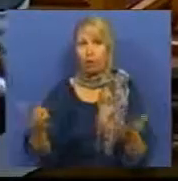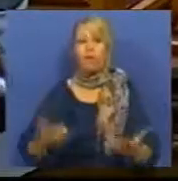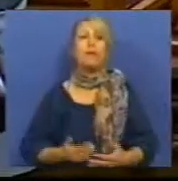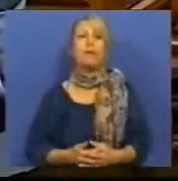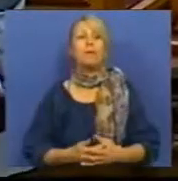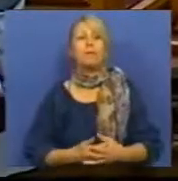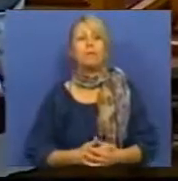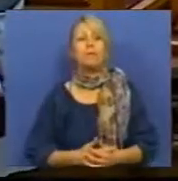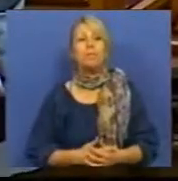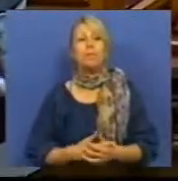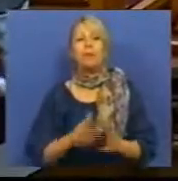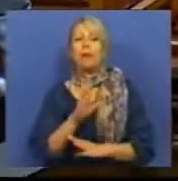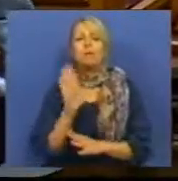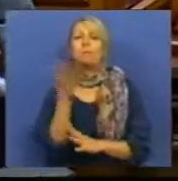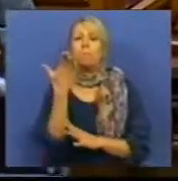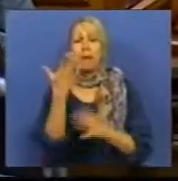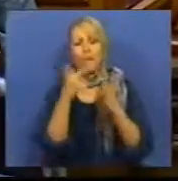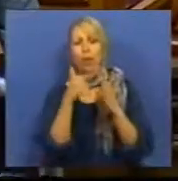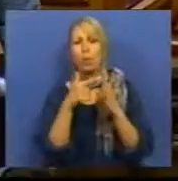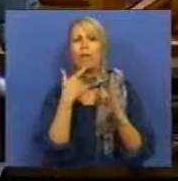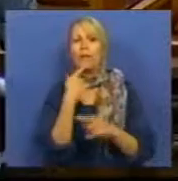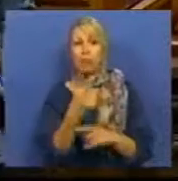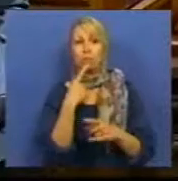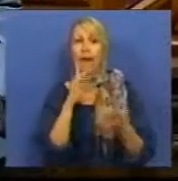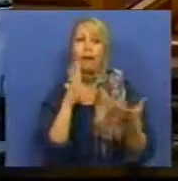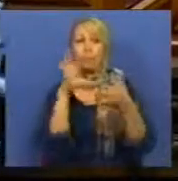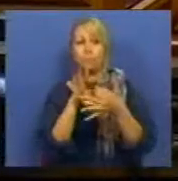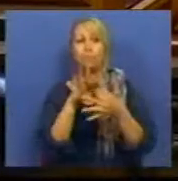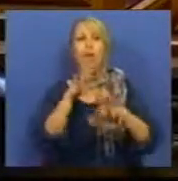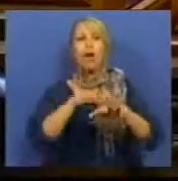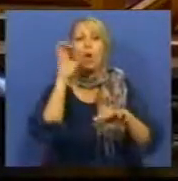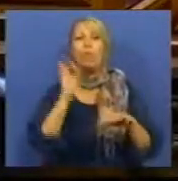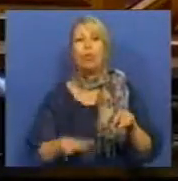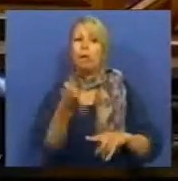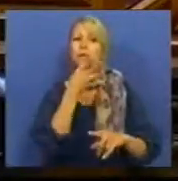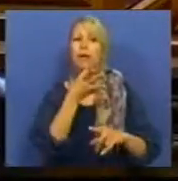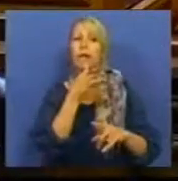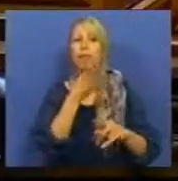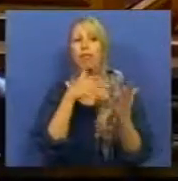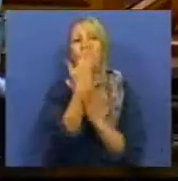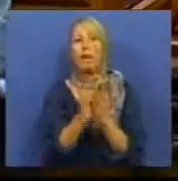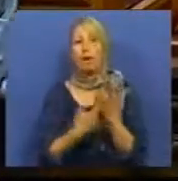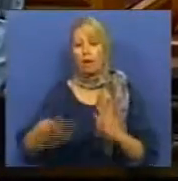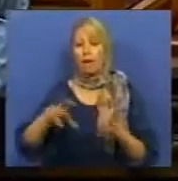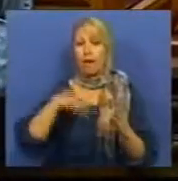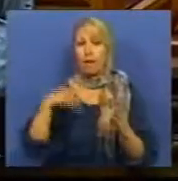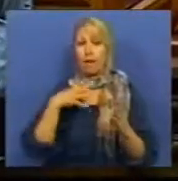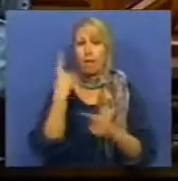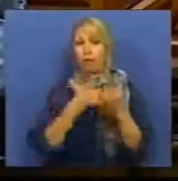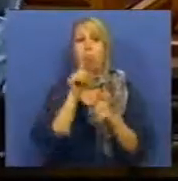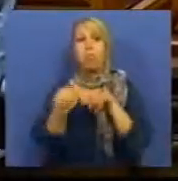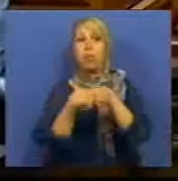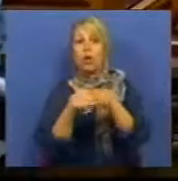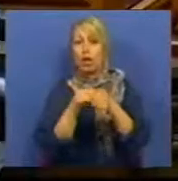e o primeiro dos quais diz respeito precisamente às acelerações de rendimentos de titulares de cargos políticos e altos cargos